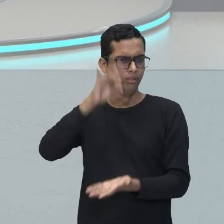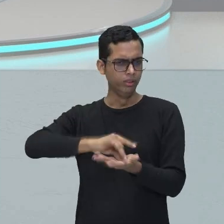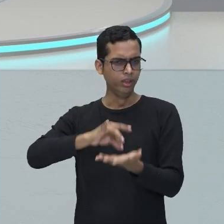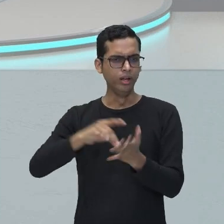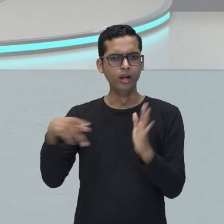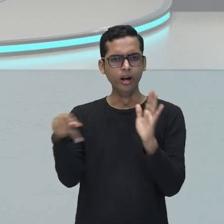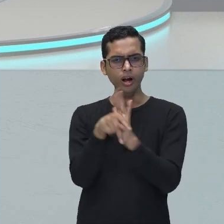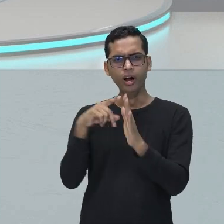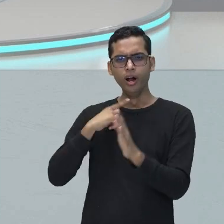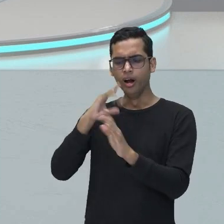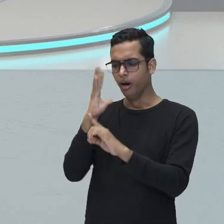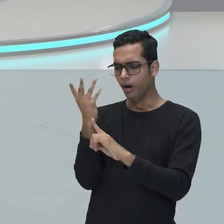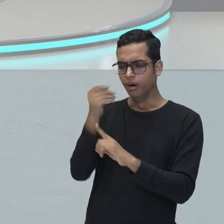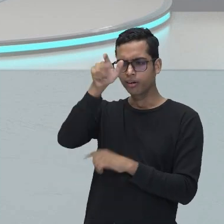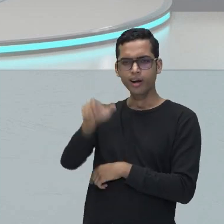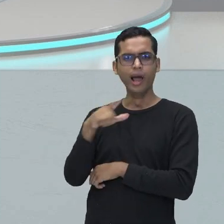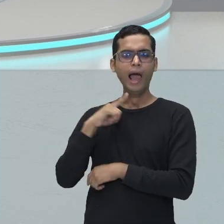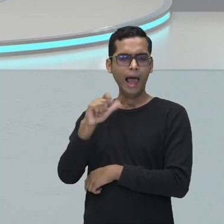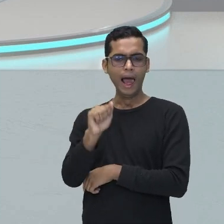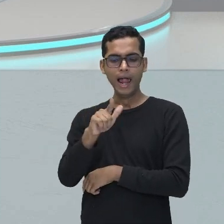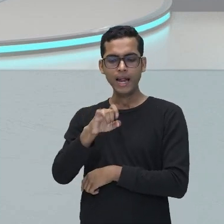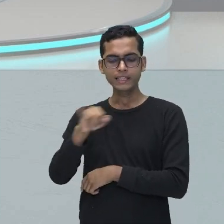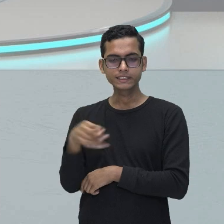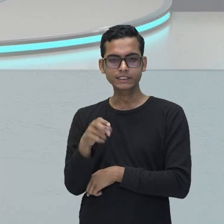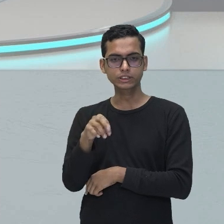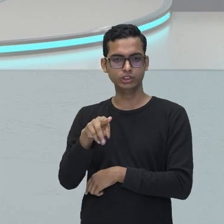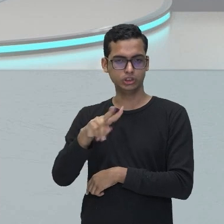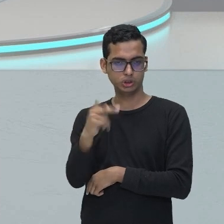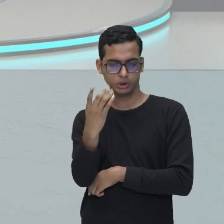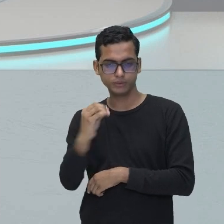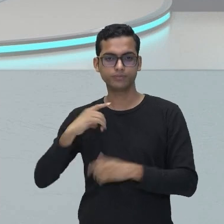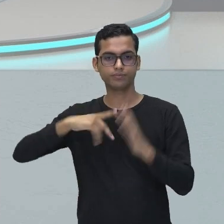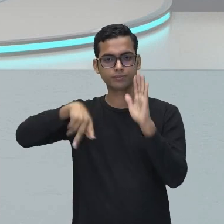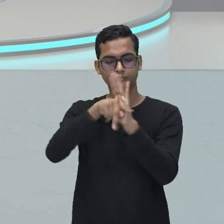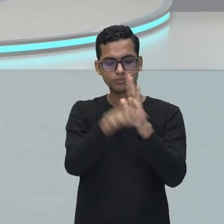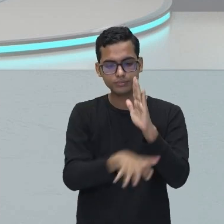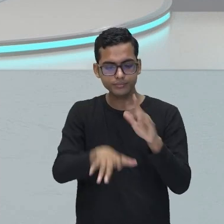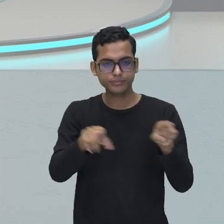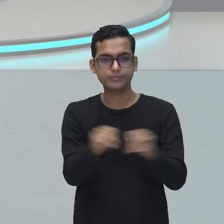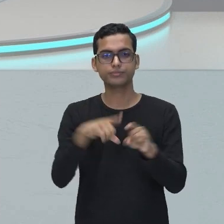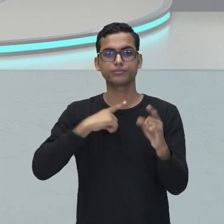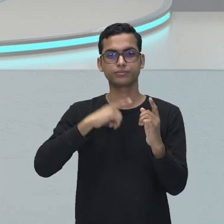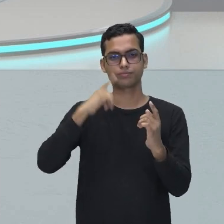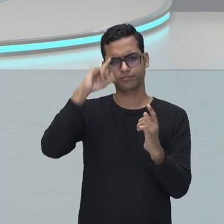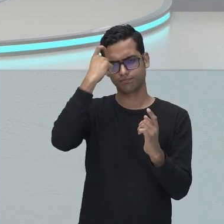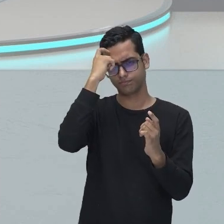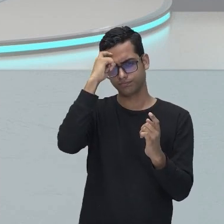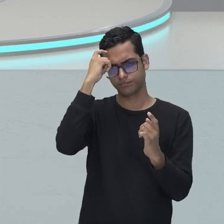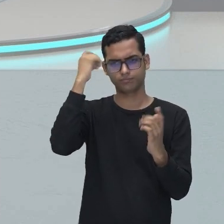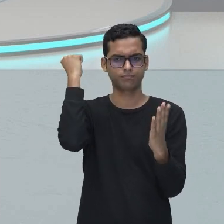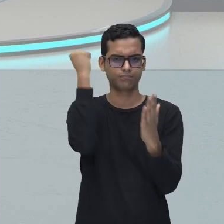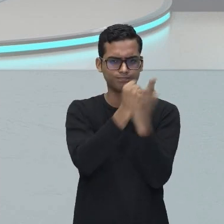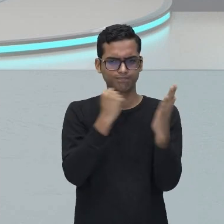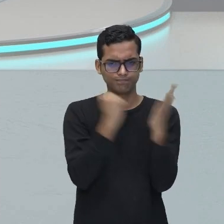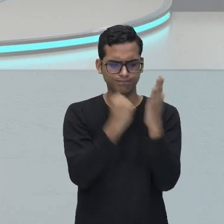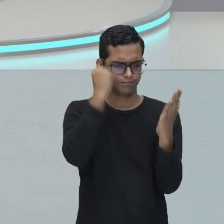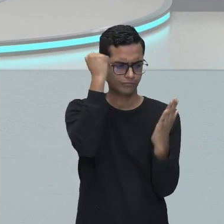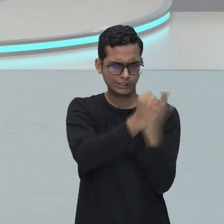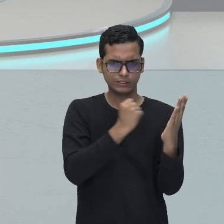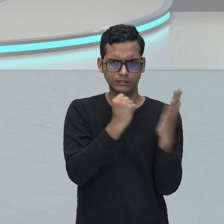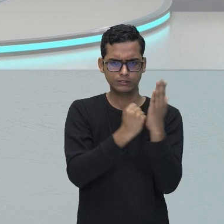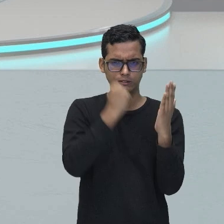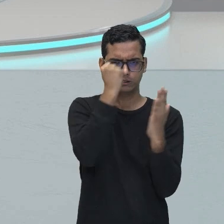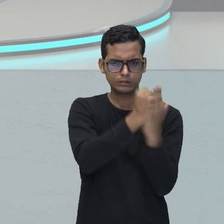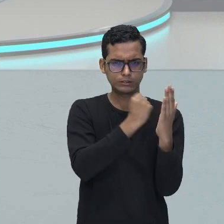artista Aleijadinho. Continuando, as principais características